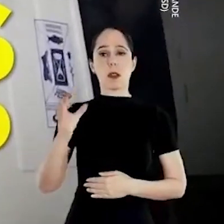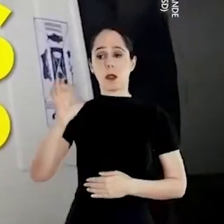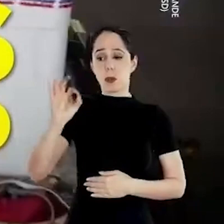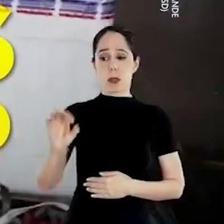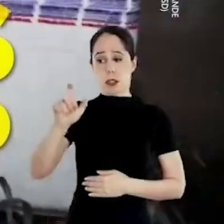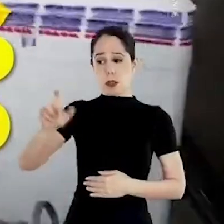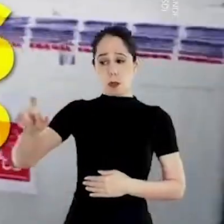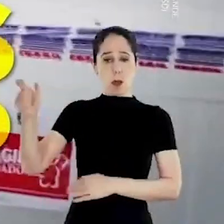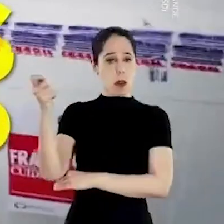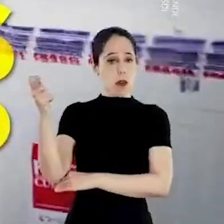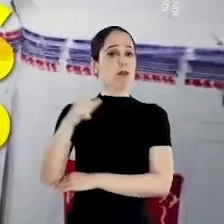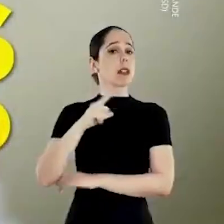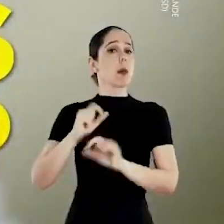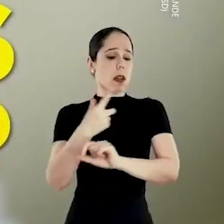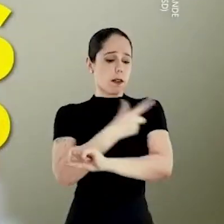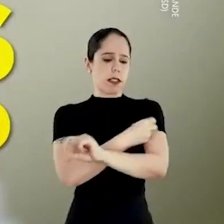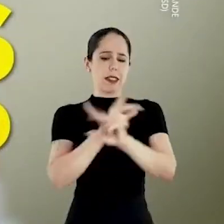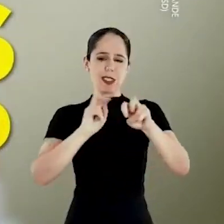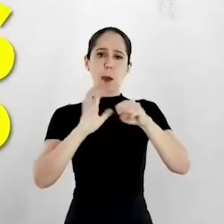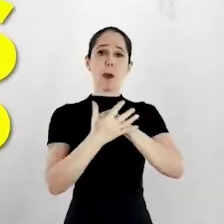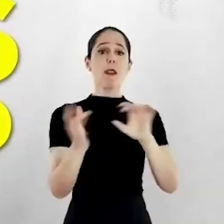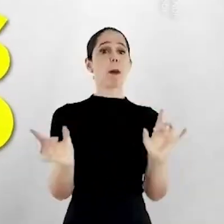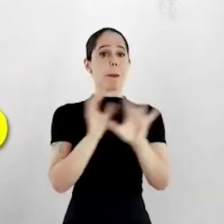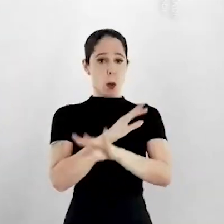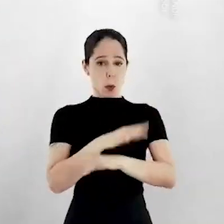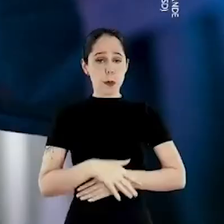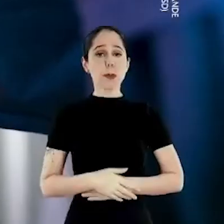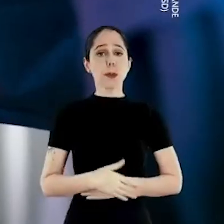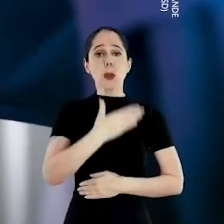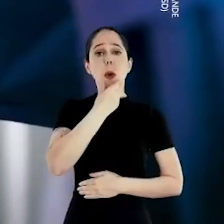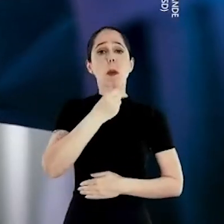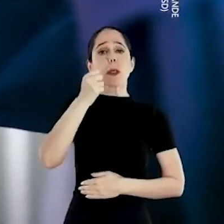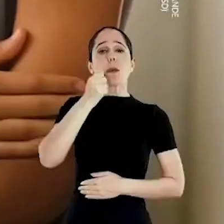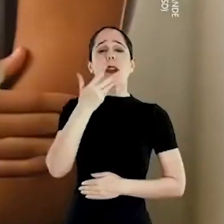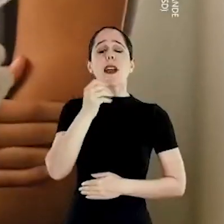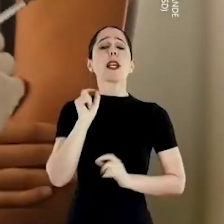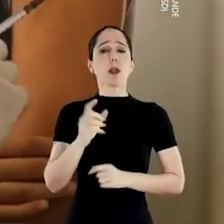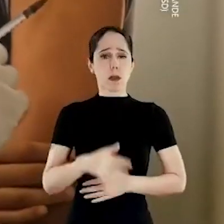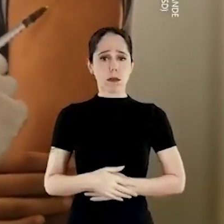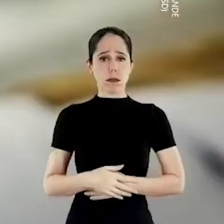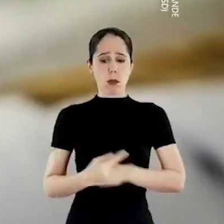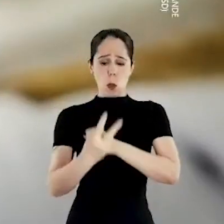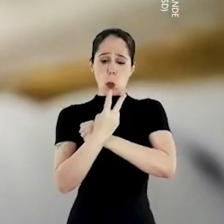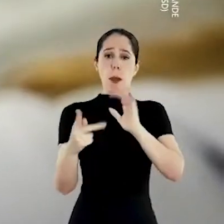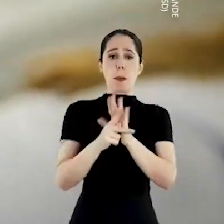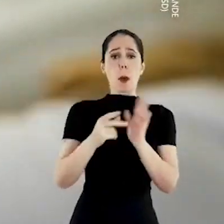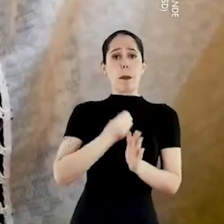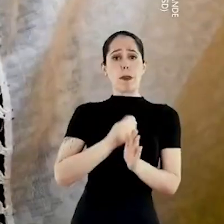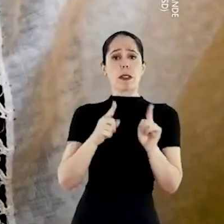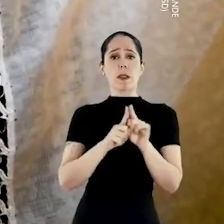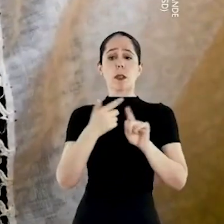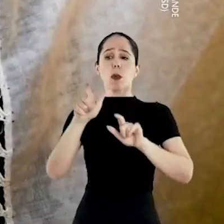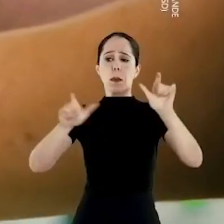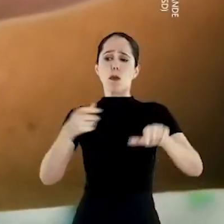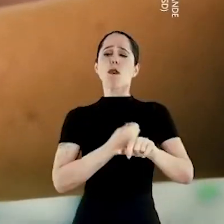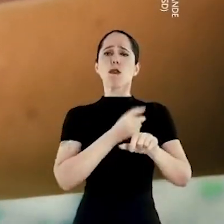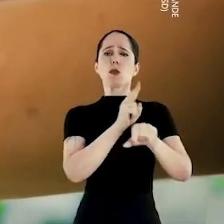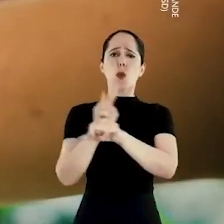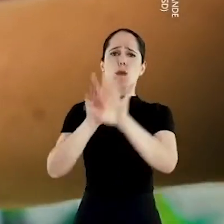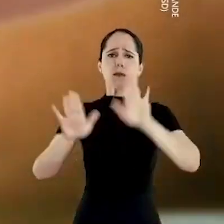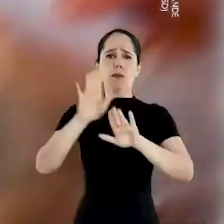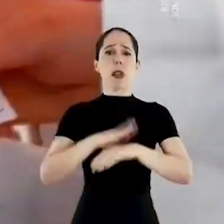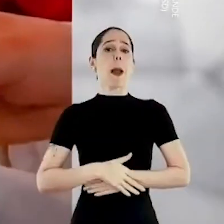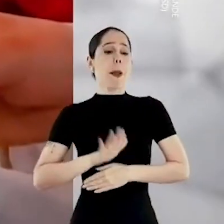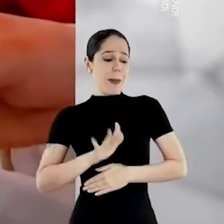92% dos gaúchos estão vacinados contra a Covid-19. Homens, mulheres e crianças protegeram a sua vida